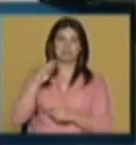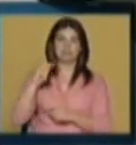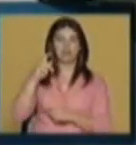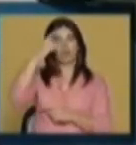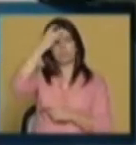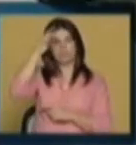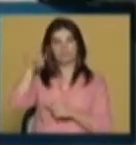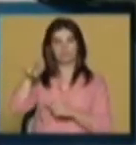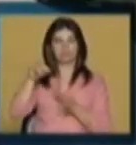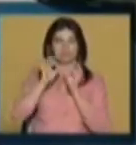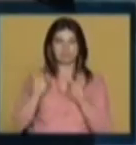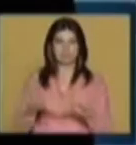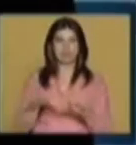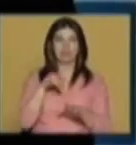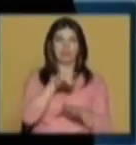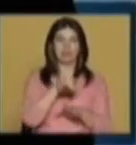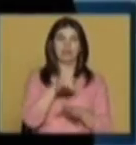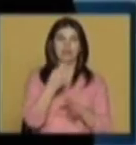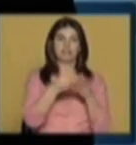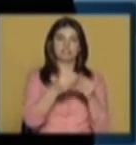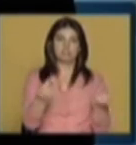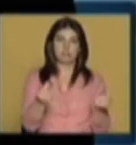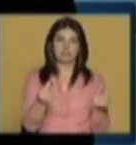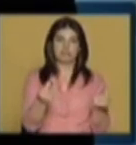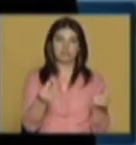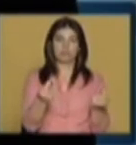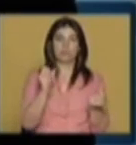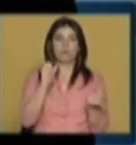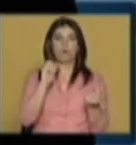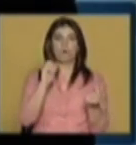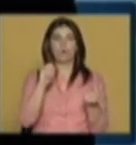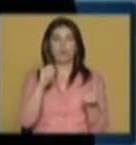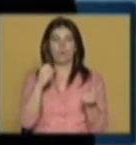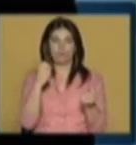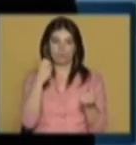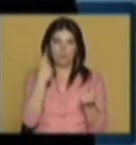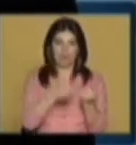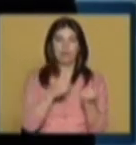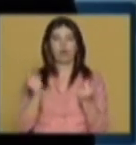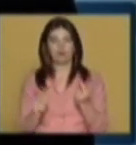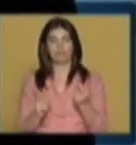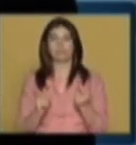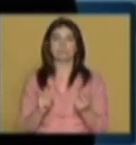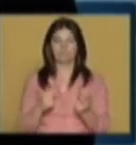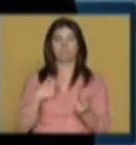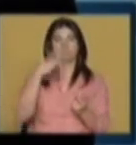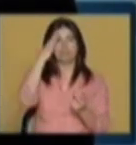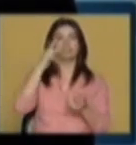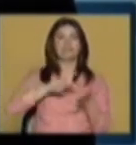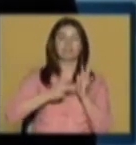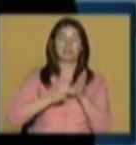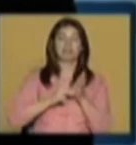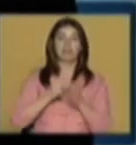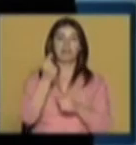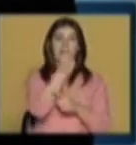de dizer? Pode ser um instrumento e não só um instrumento? Concordo. Aliás, acho que o lugar da técnica, ou a dimensão técnica das